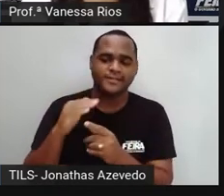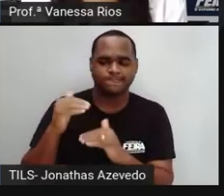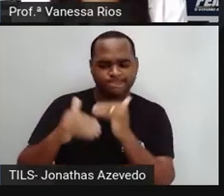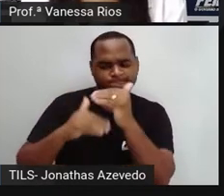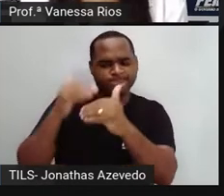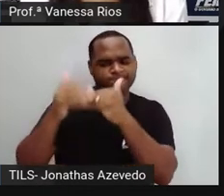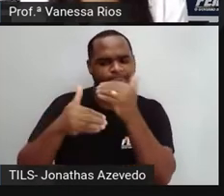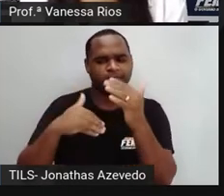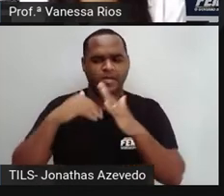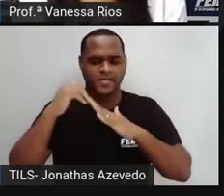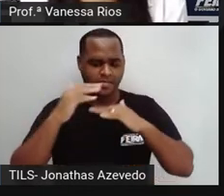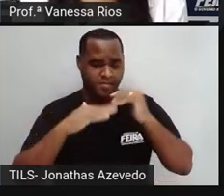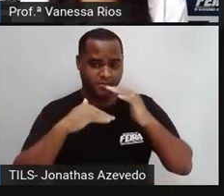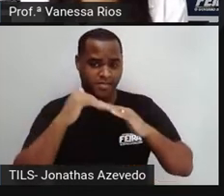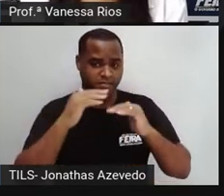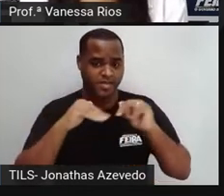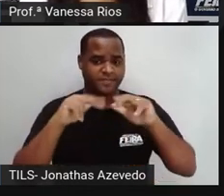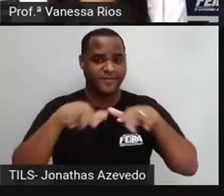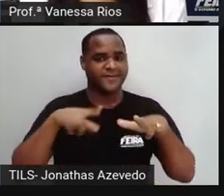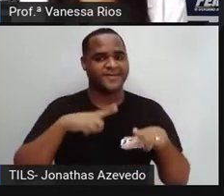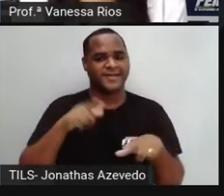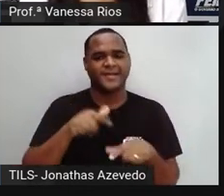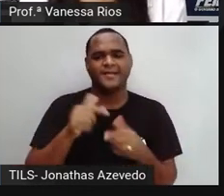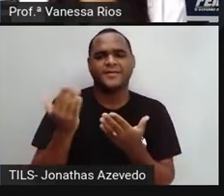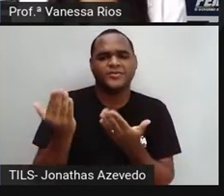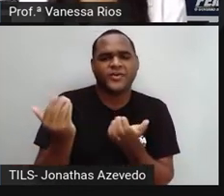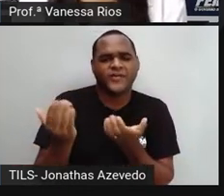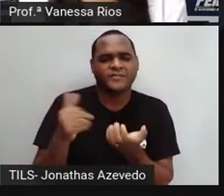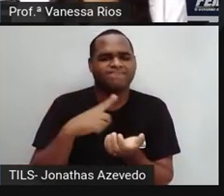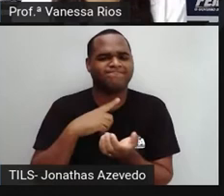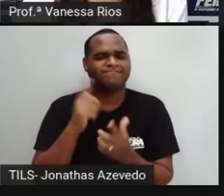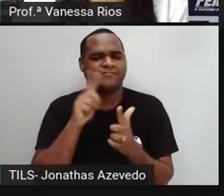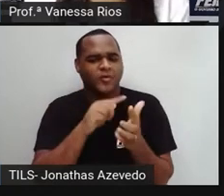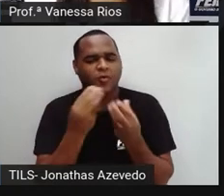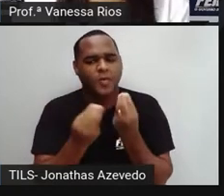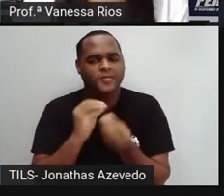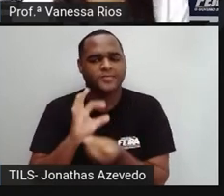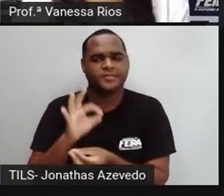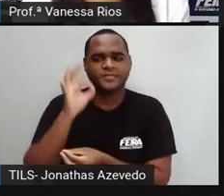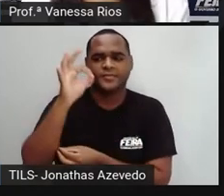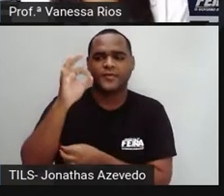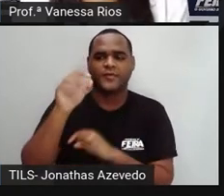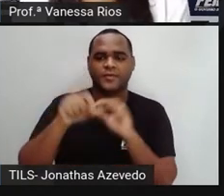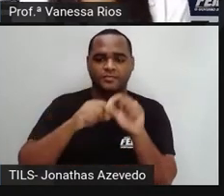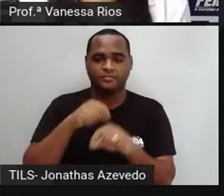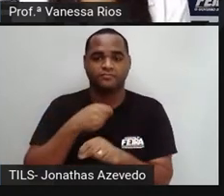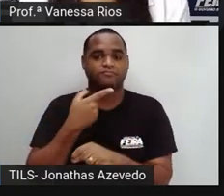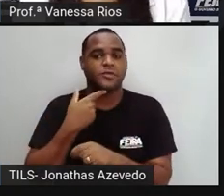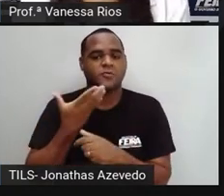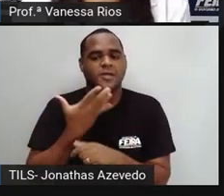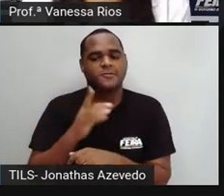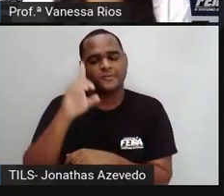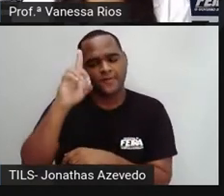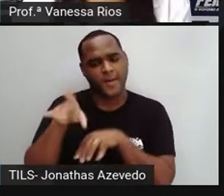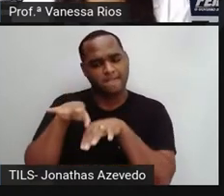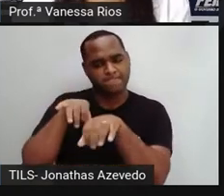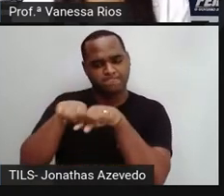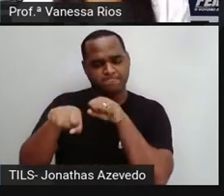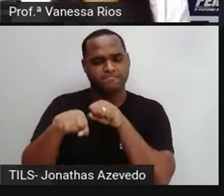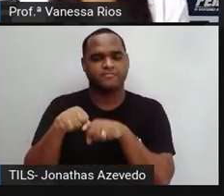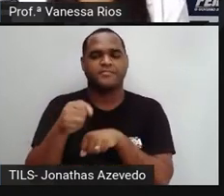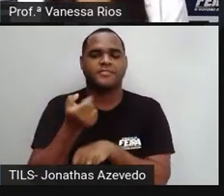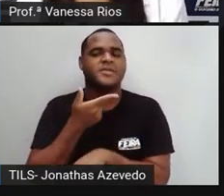talentos. A jovem empreendedora tem grandes ambições para o futuro. Primeiro, quero me formar em direito.